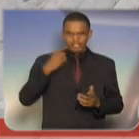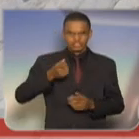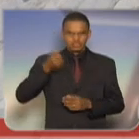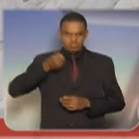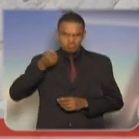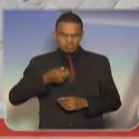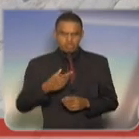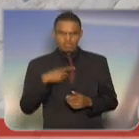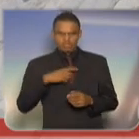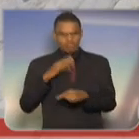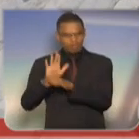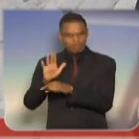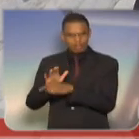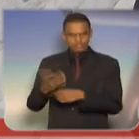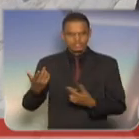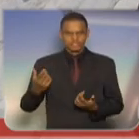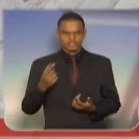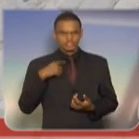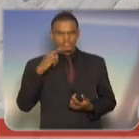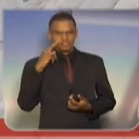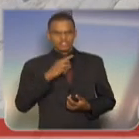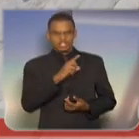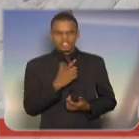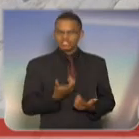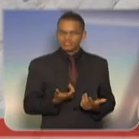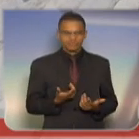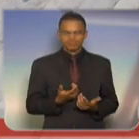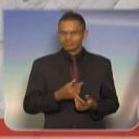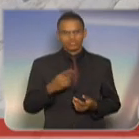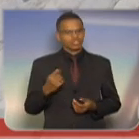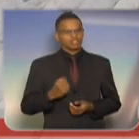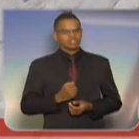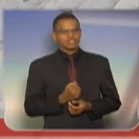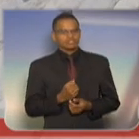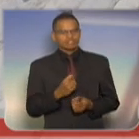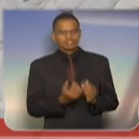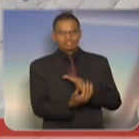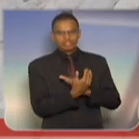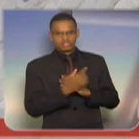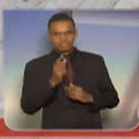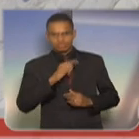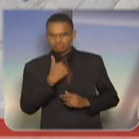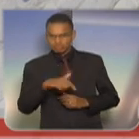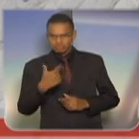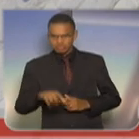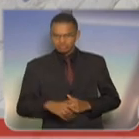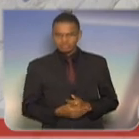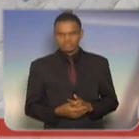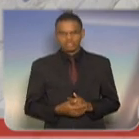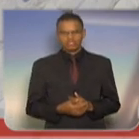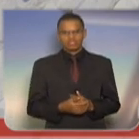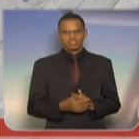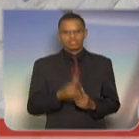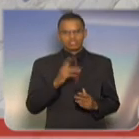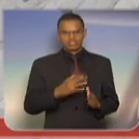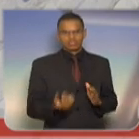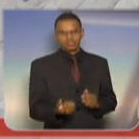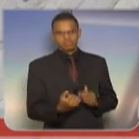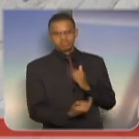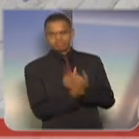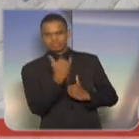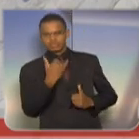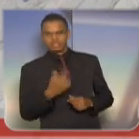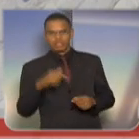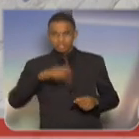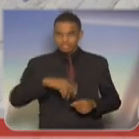desertores, isso se me indigna. Alguma pessoa que vem citar o nome de um traidor e desertor. Infelizmente, a história do Brasil ainda